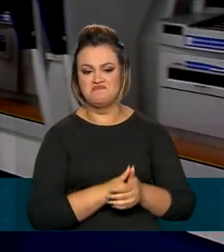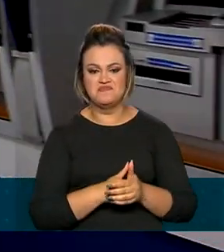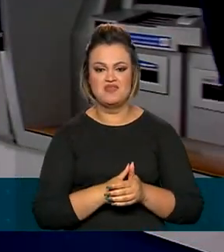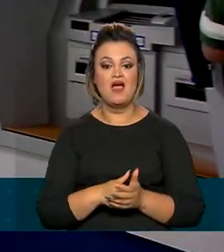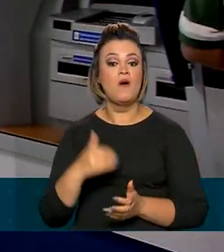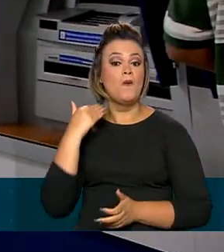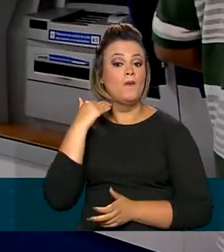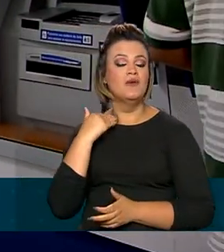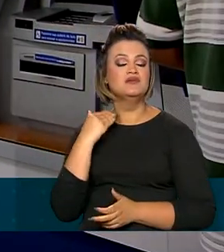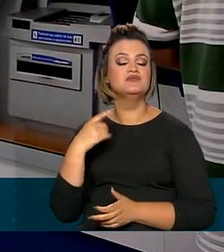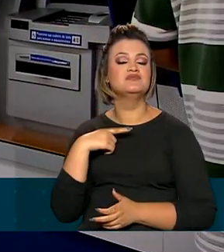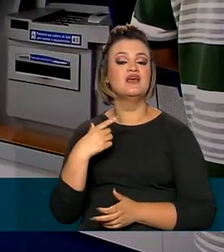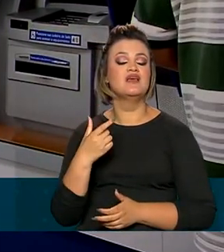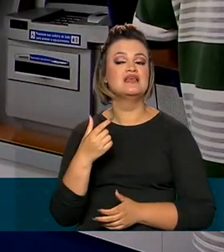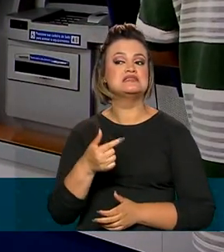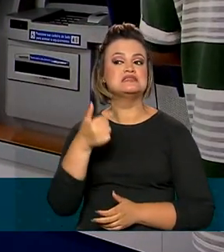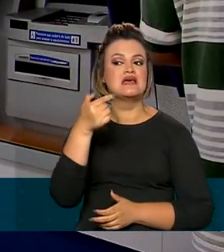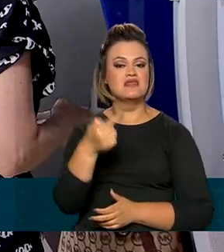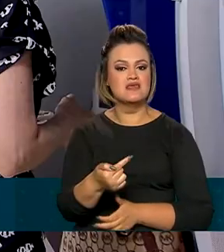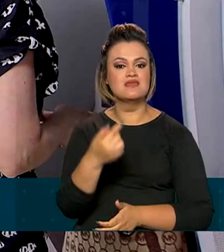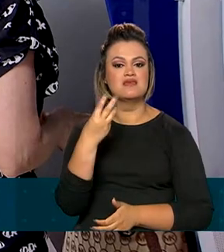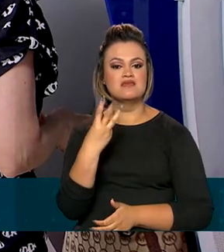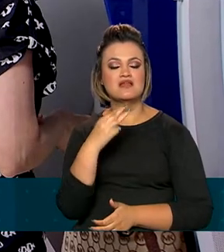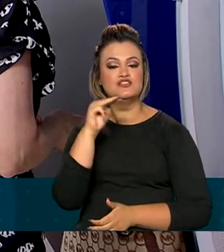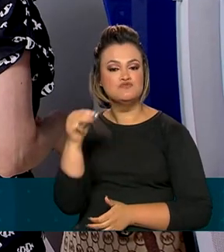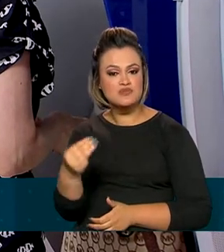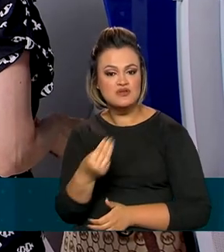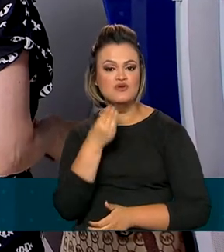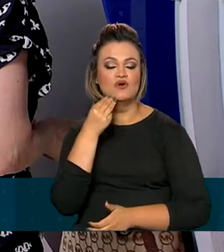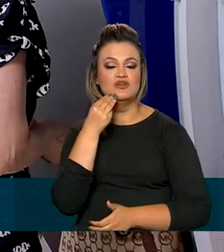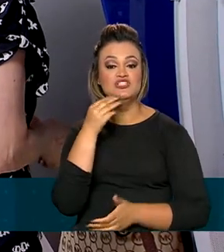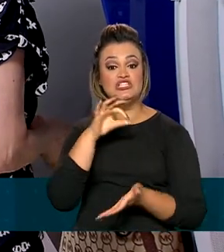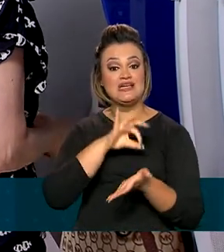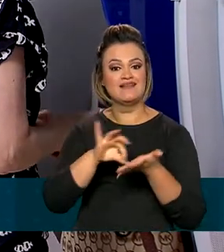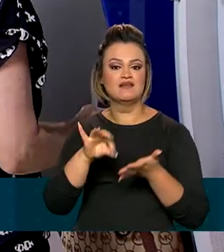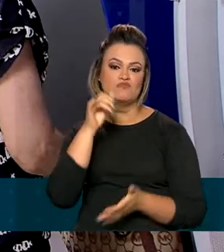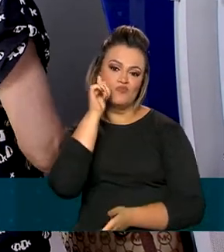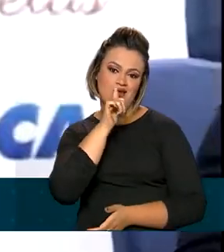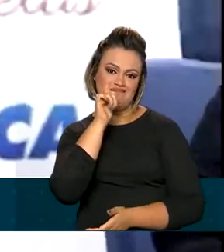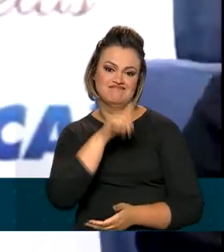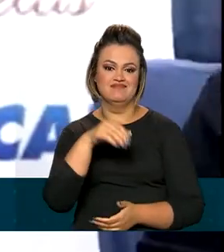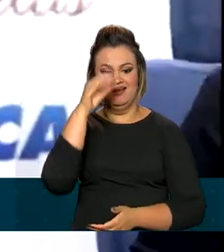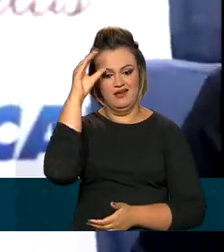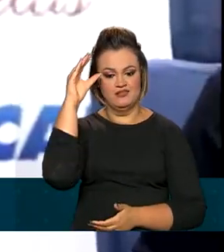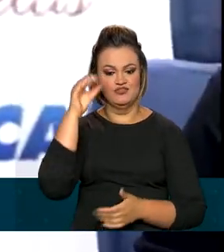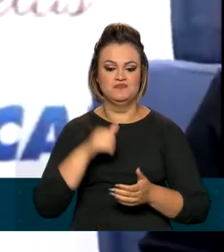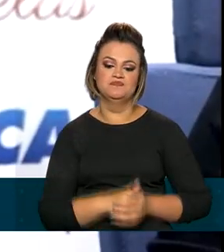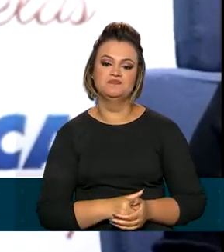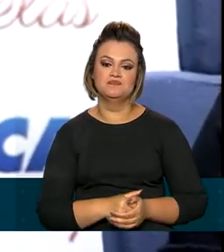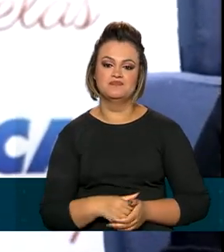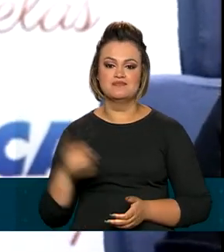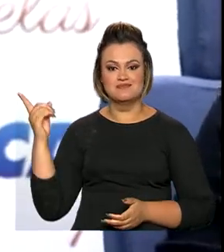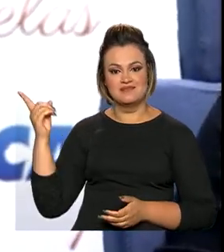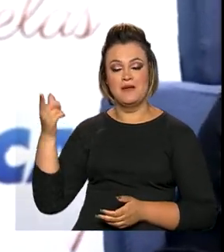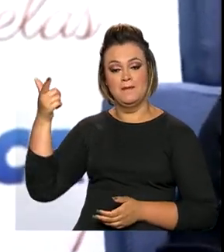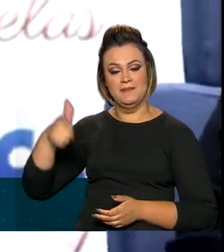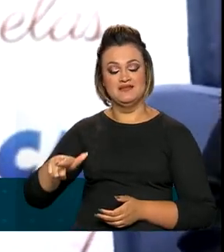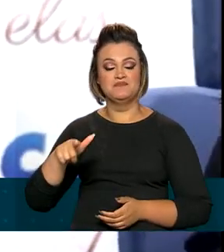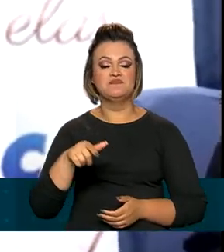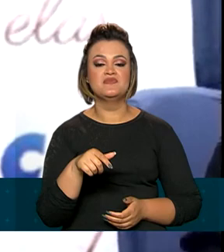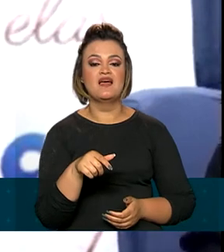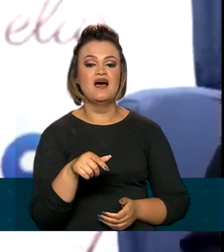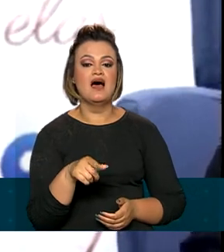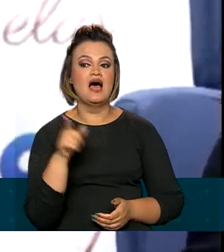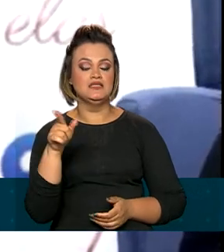conta com cerca de 73 milhões de clientes mulheres. Nós também formalizamos o